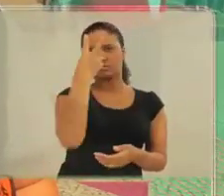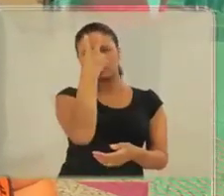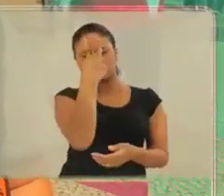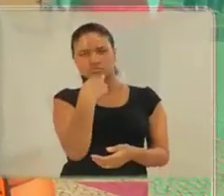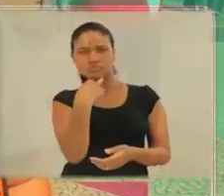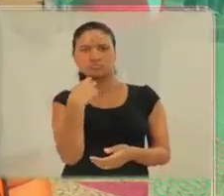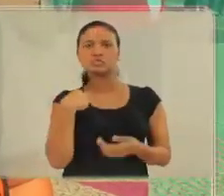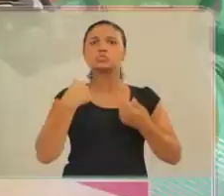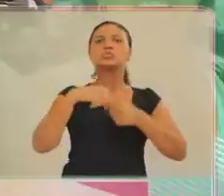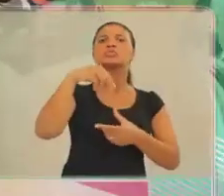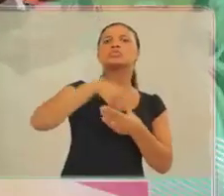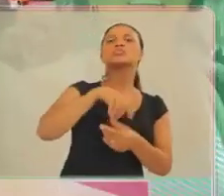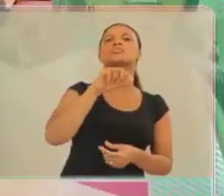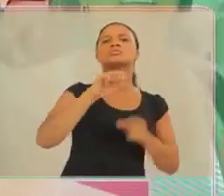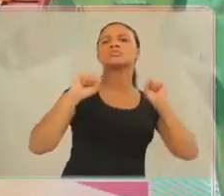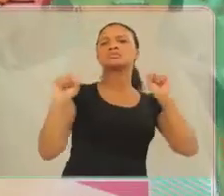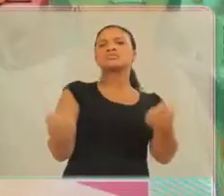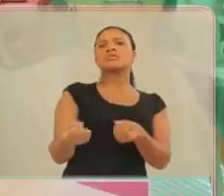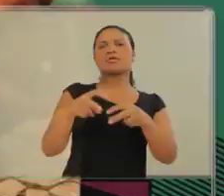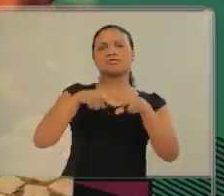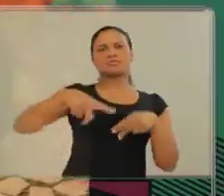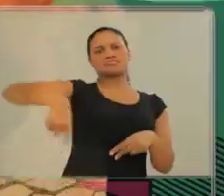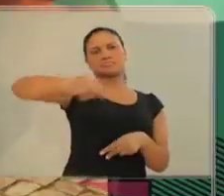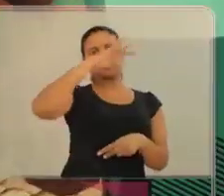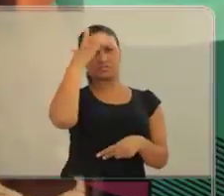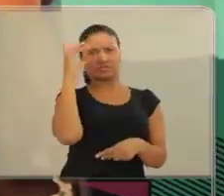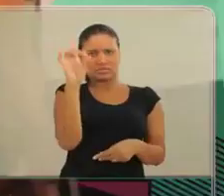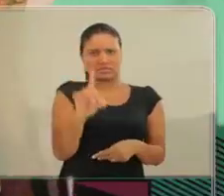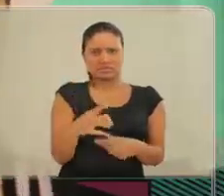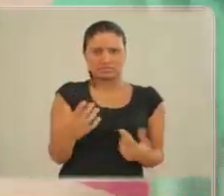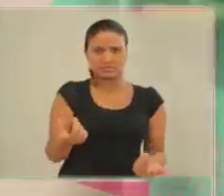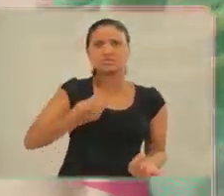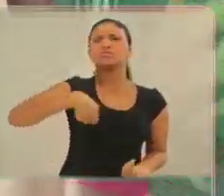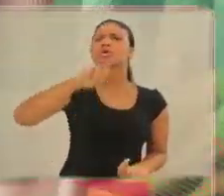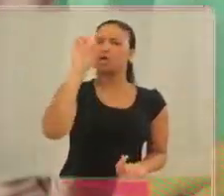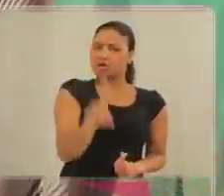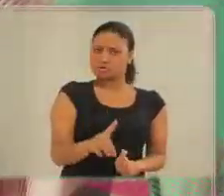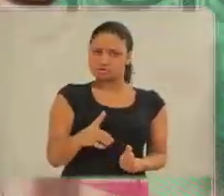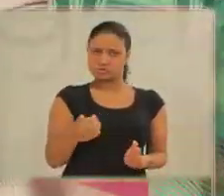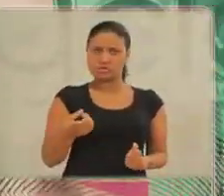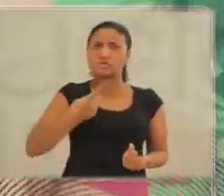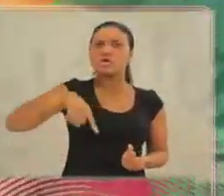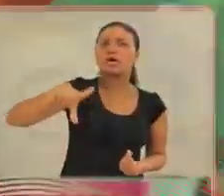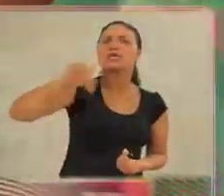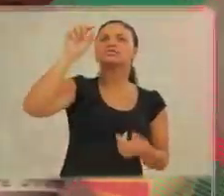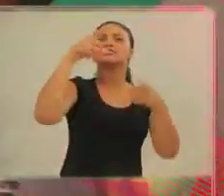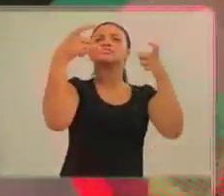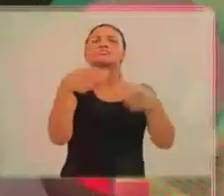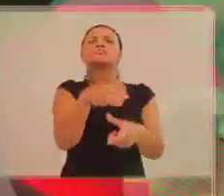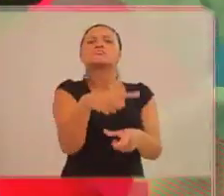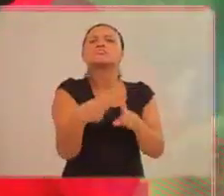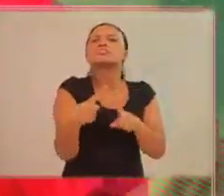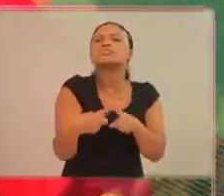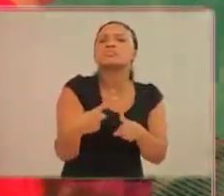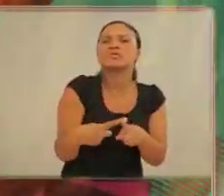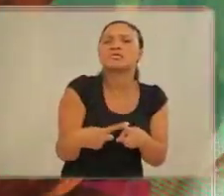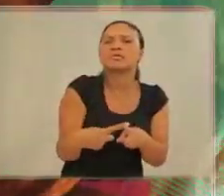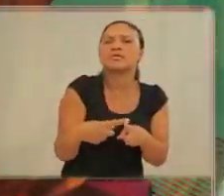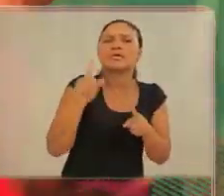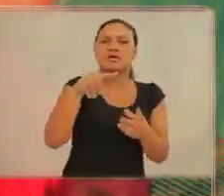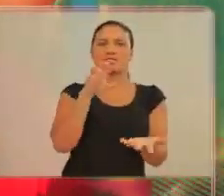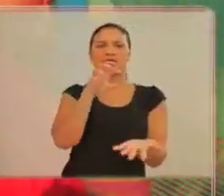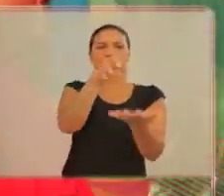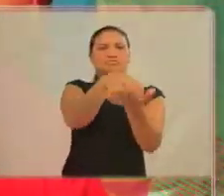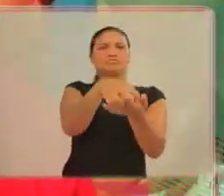oportunidades. Sou Gabriel Zendrajá, deficiante visual, e eu estou aí defendendo a causa das pessoas com deficiência,